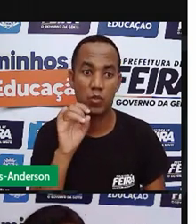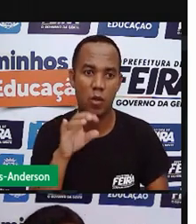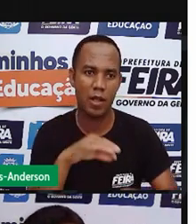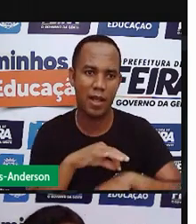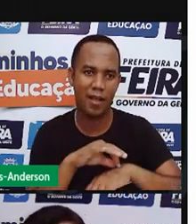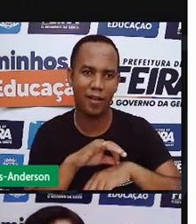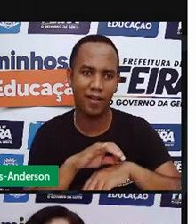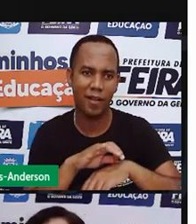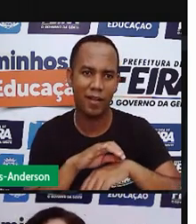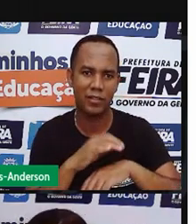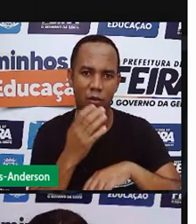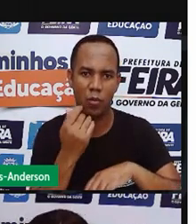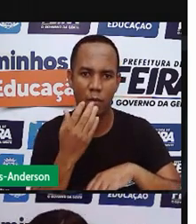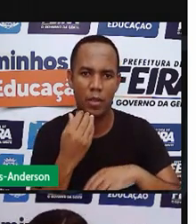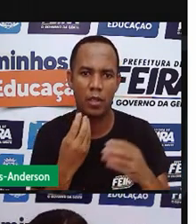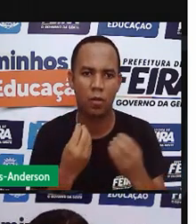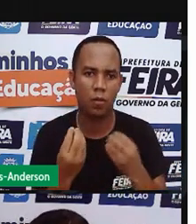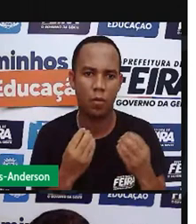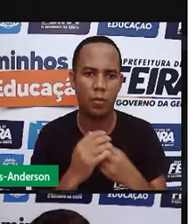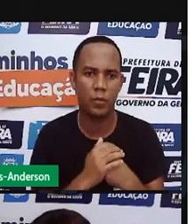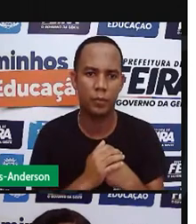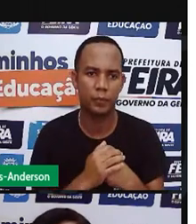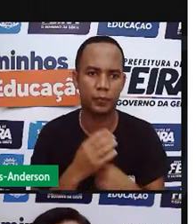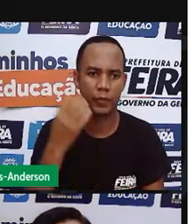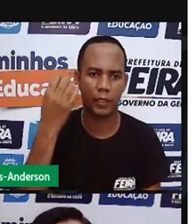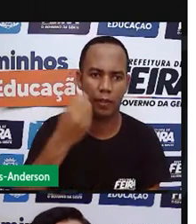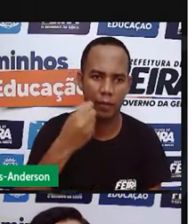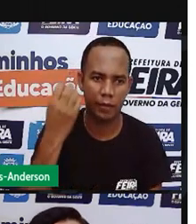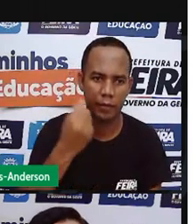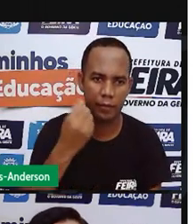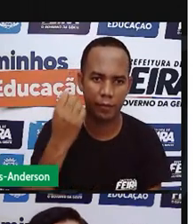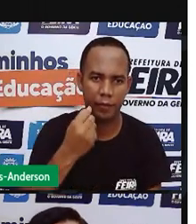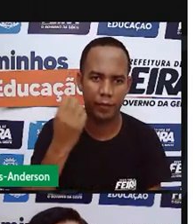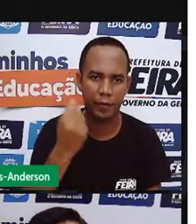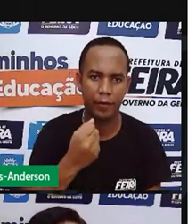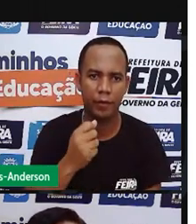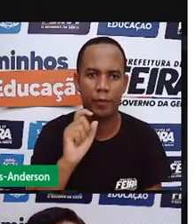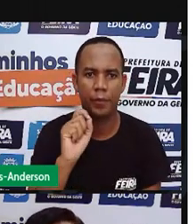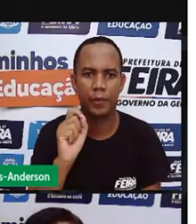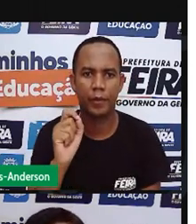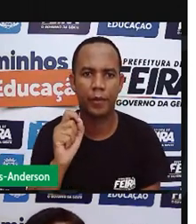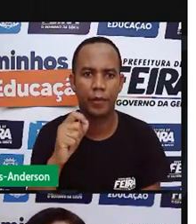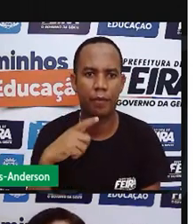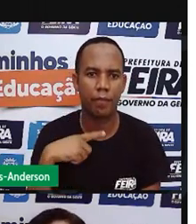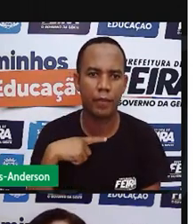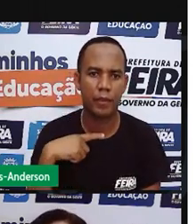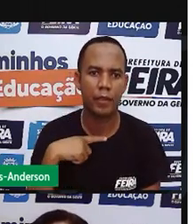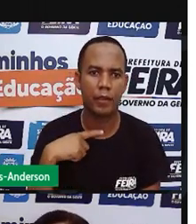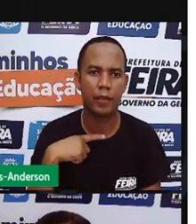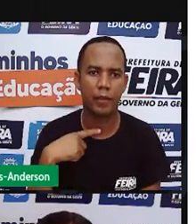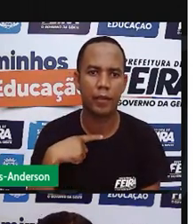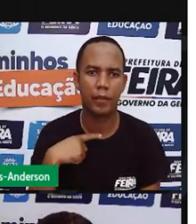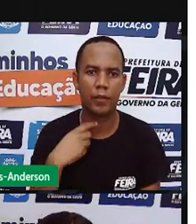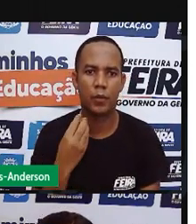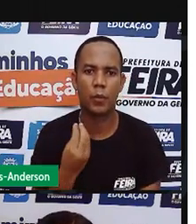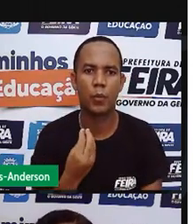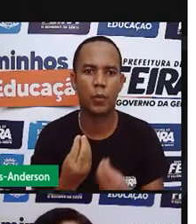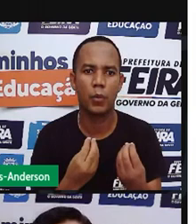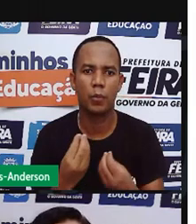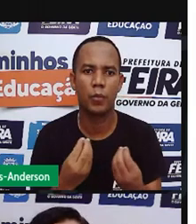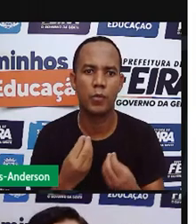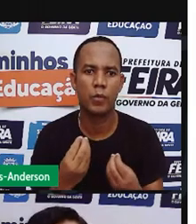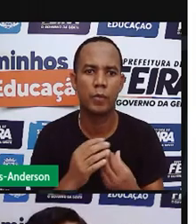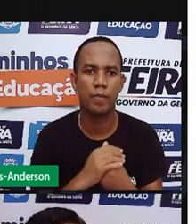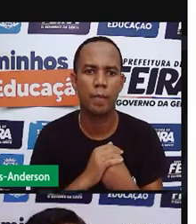carne. A pecuária leiteira, ela geralmente cria-se as fêmeas,